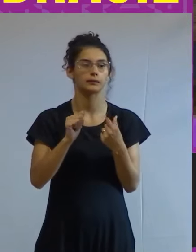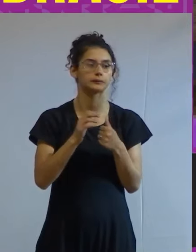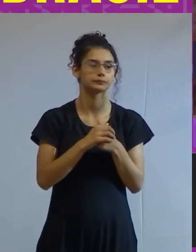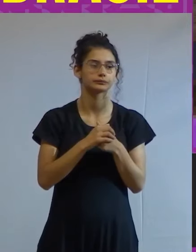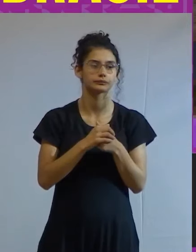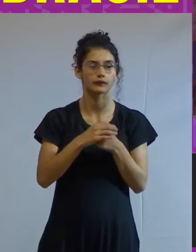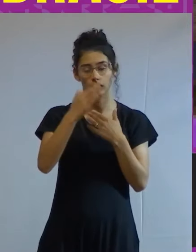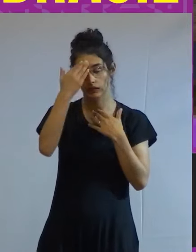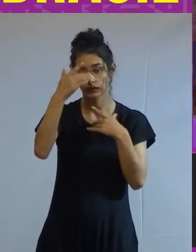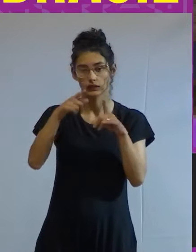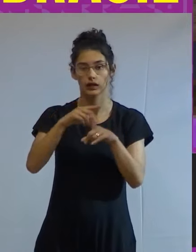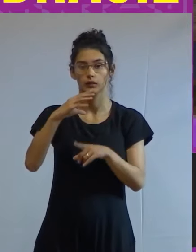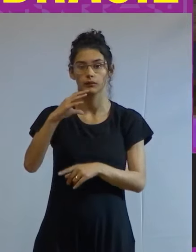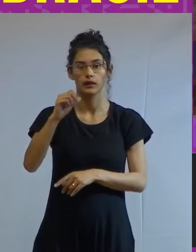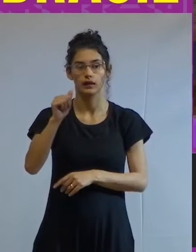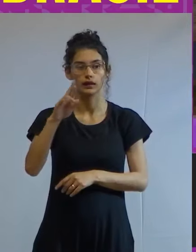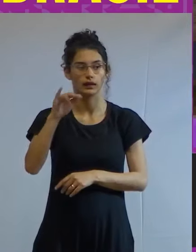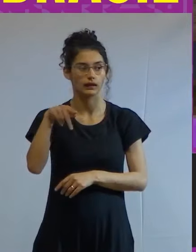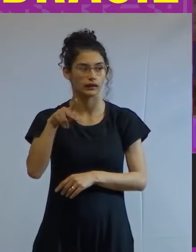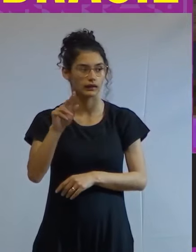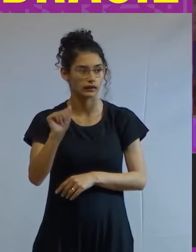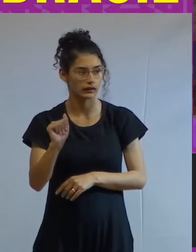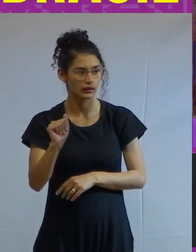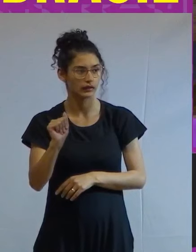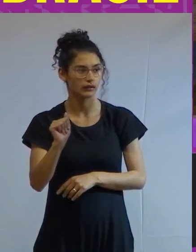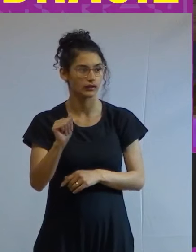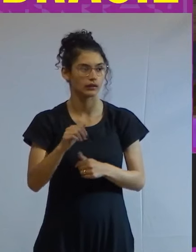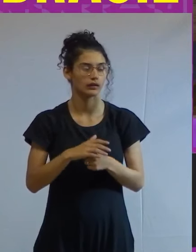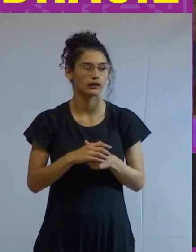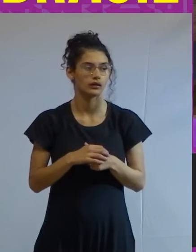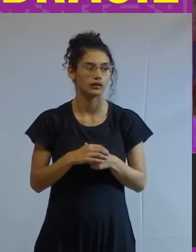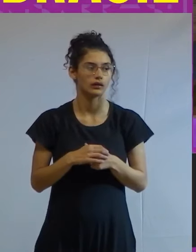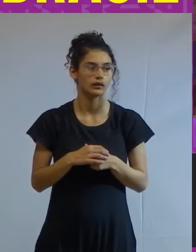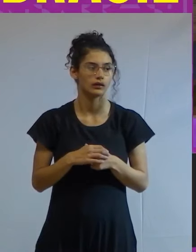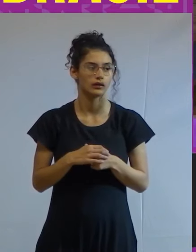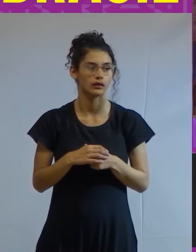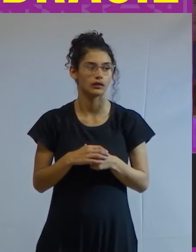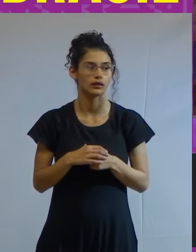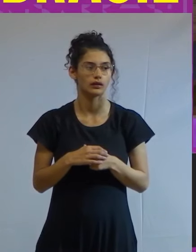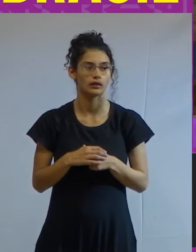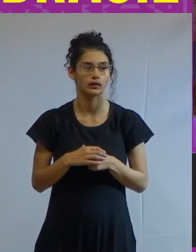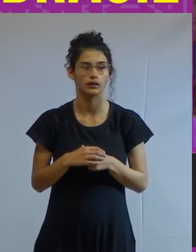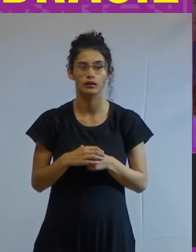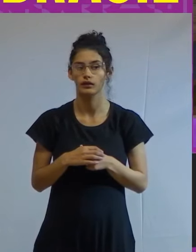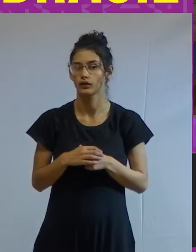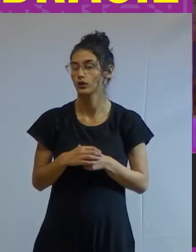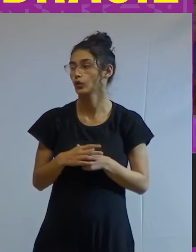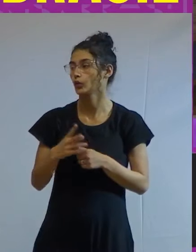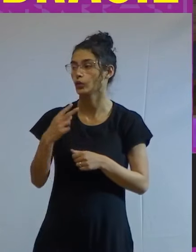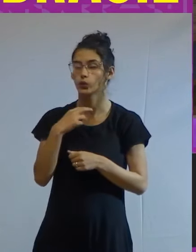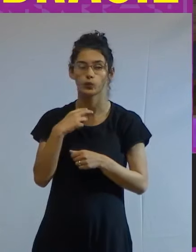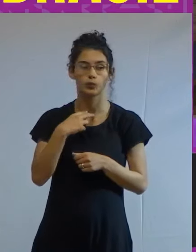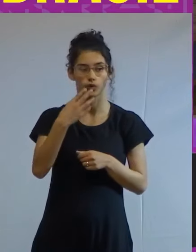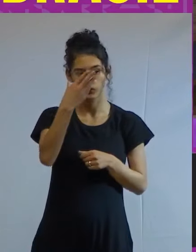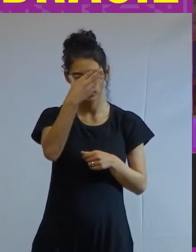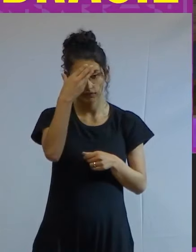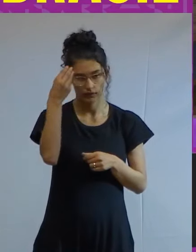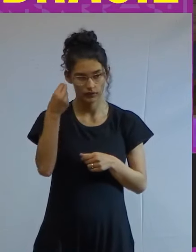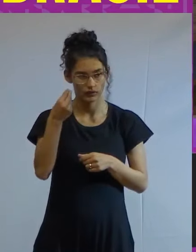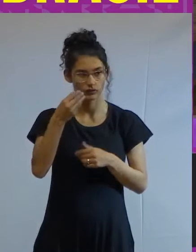agradecer a Karina e eu não posso deixar